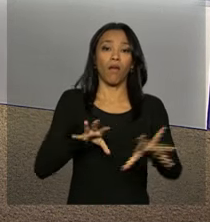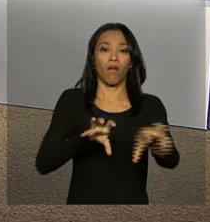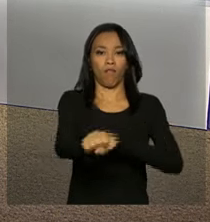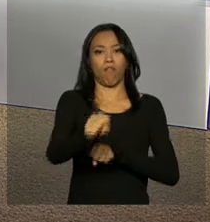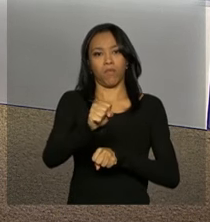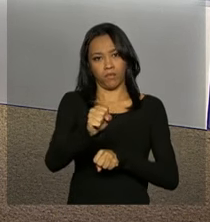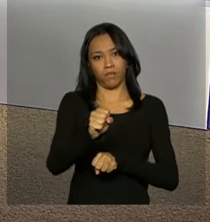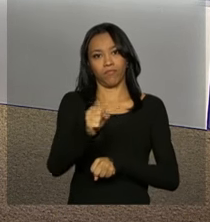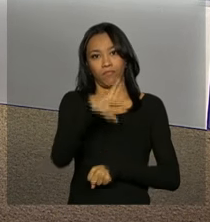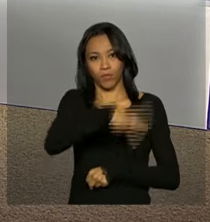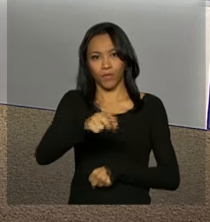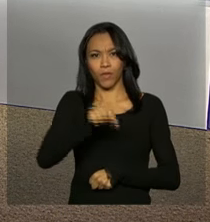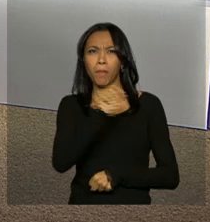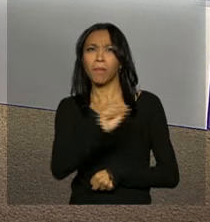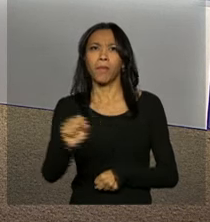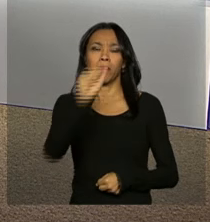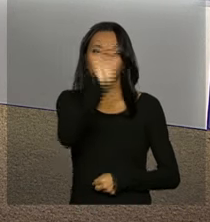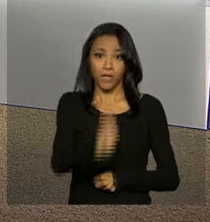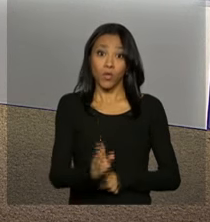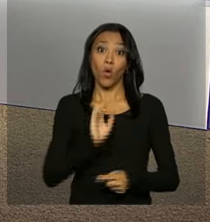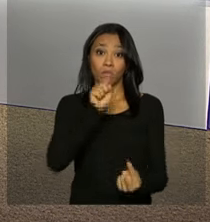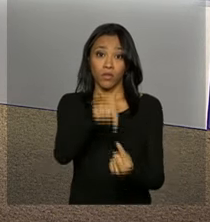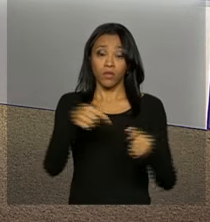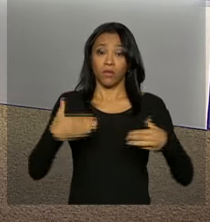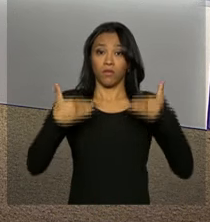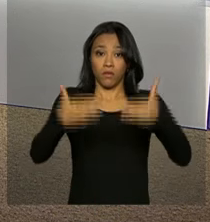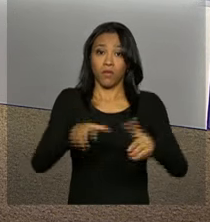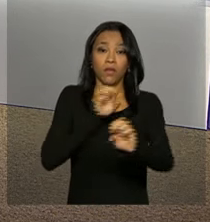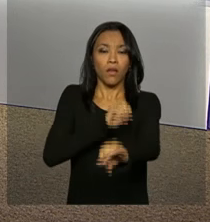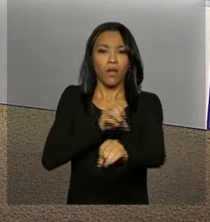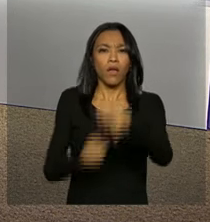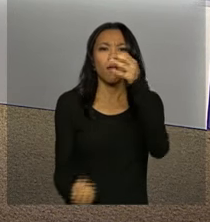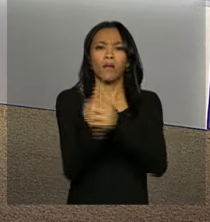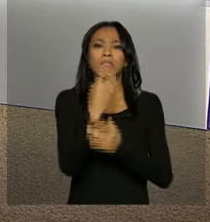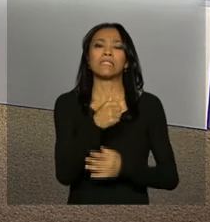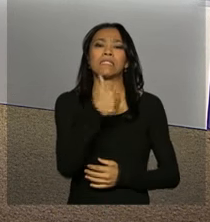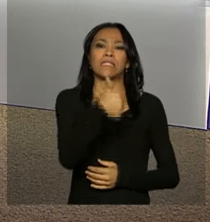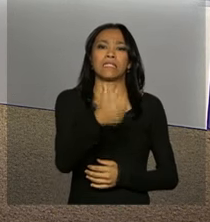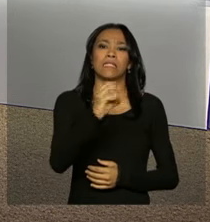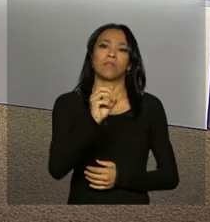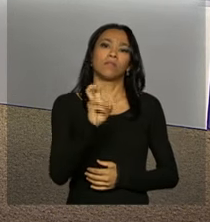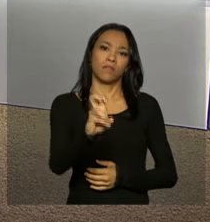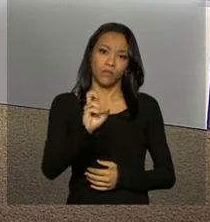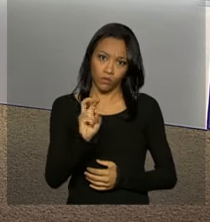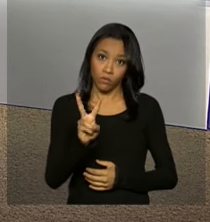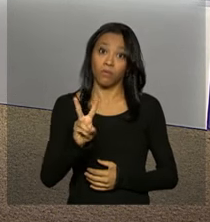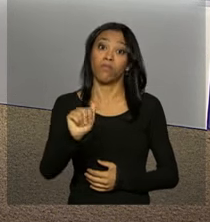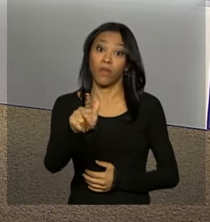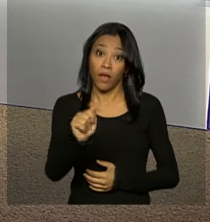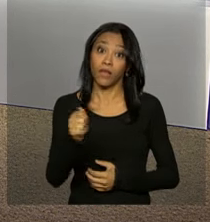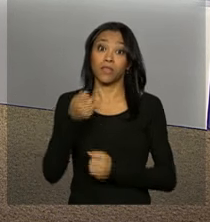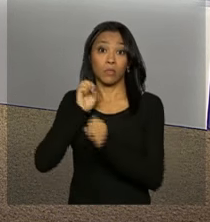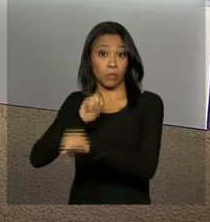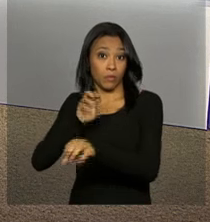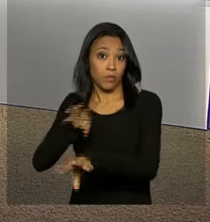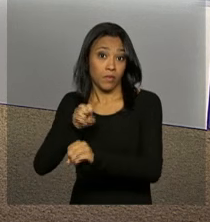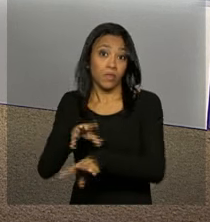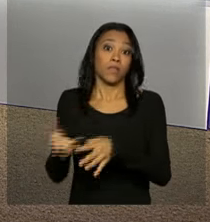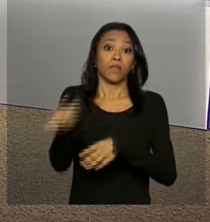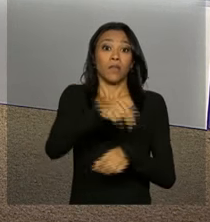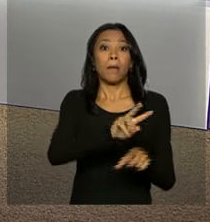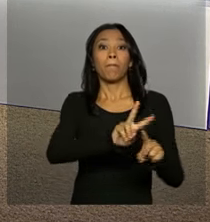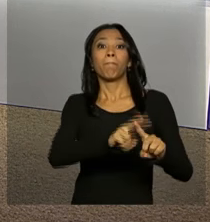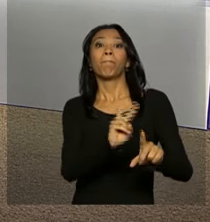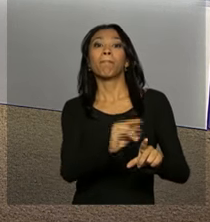Brasil. Com esse objetivo, Ministério da Educação anunciou a criação de 105 mil vagas em licenciaturas e bacharelados